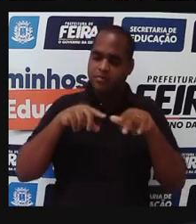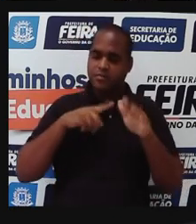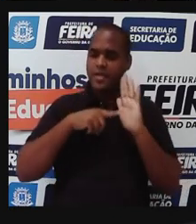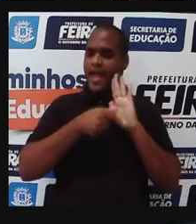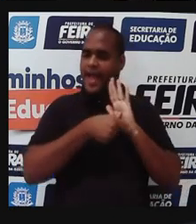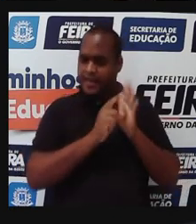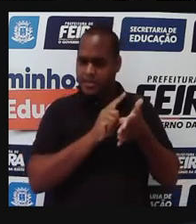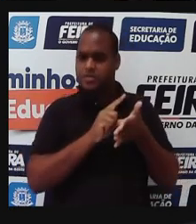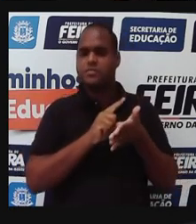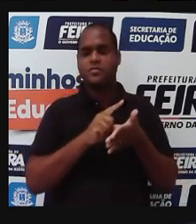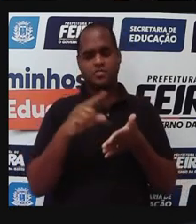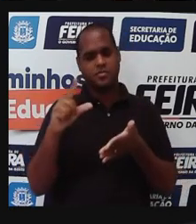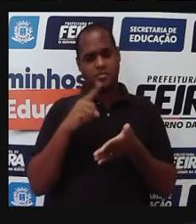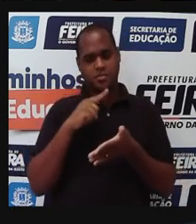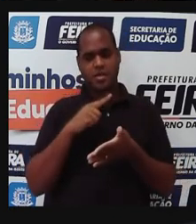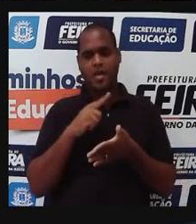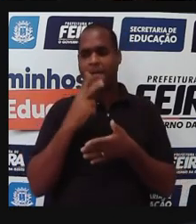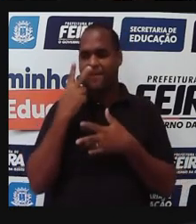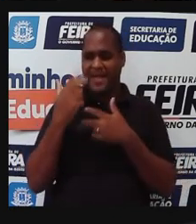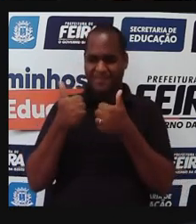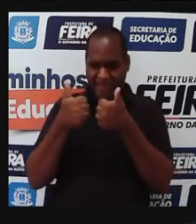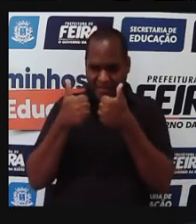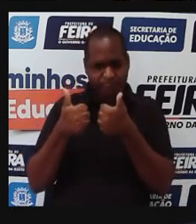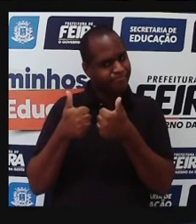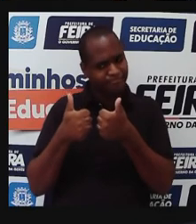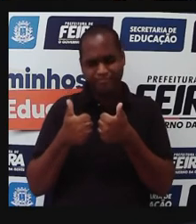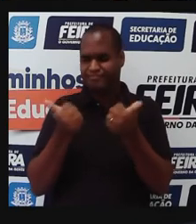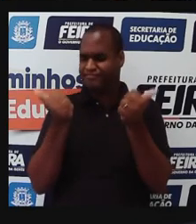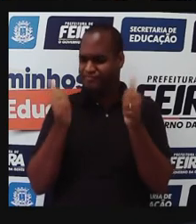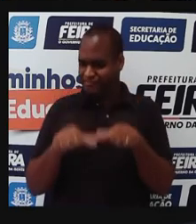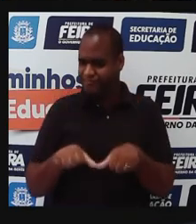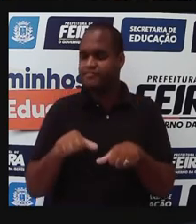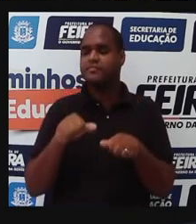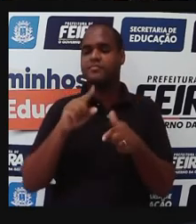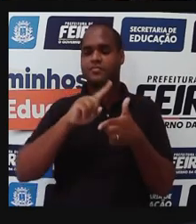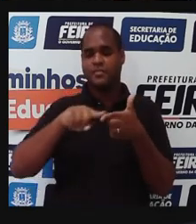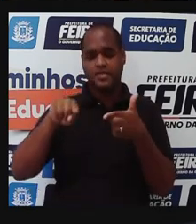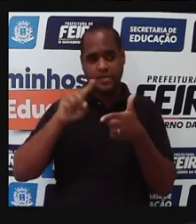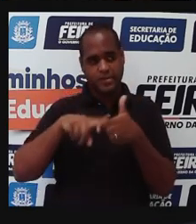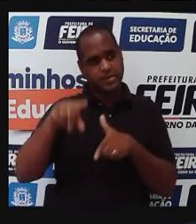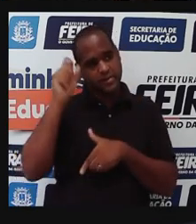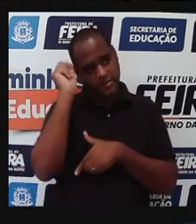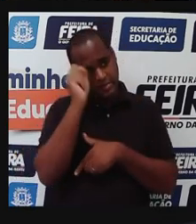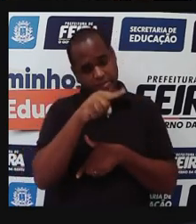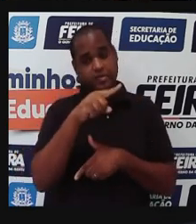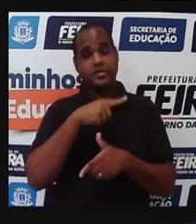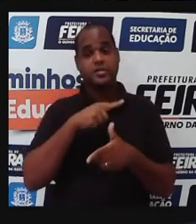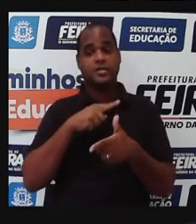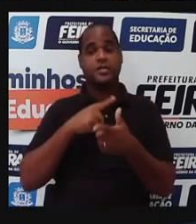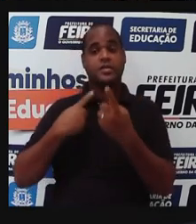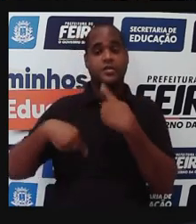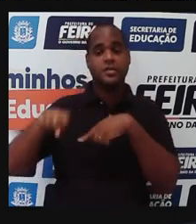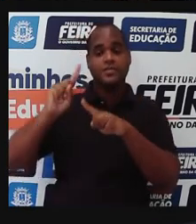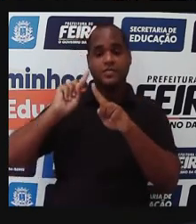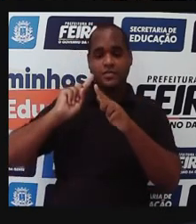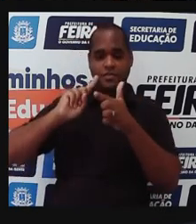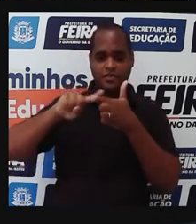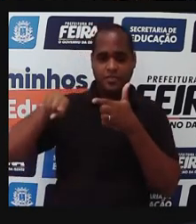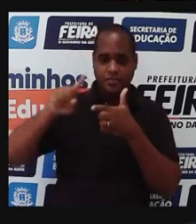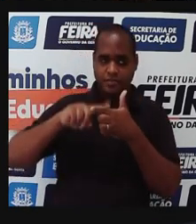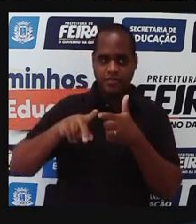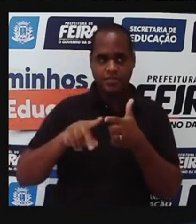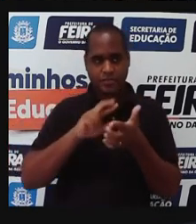antes, né, elas não eram resistentes, e os tratamentos, eles têm sido dificultados por conta disso, então, por exemplo, o